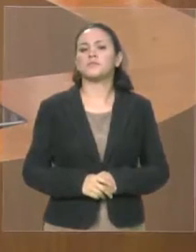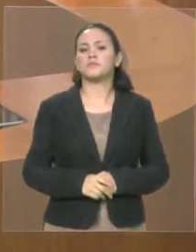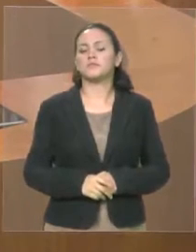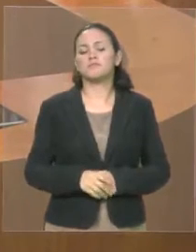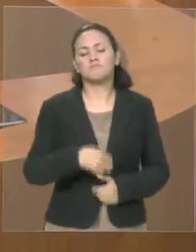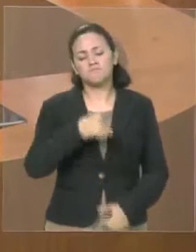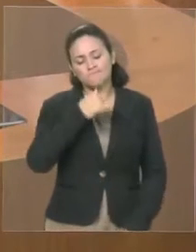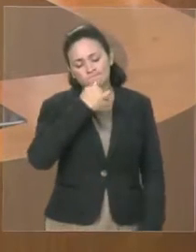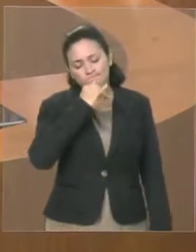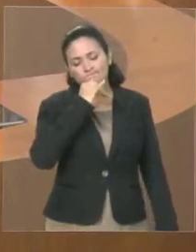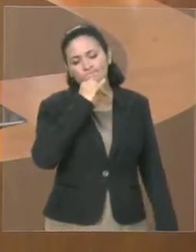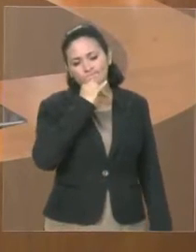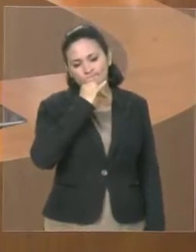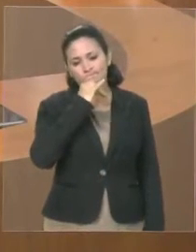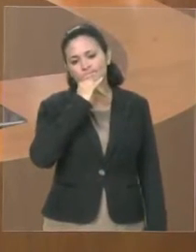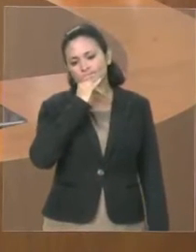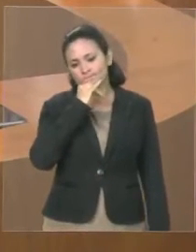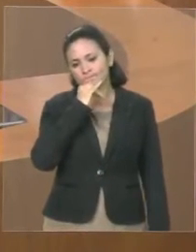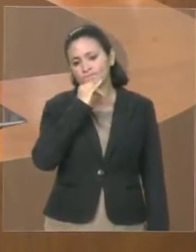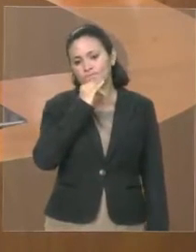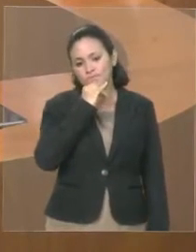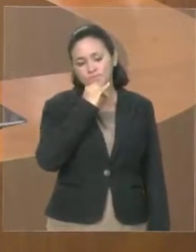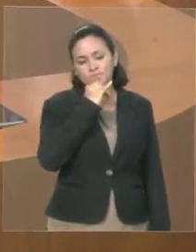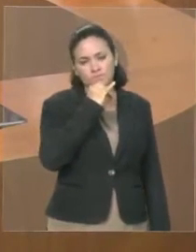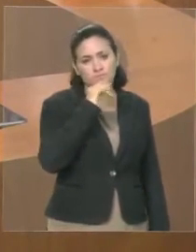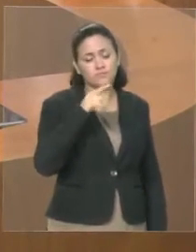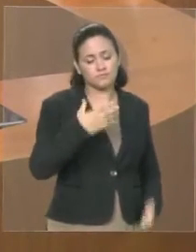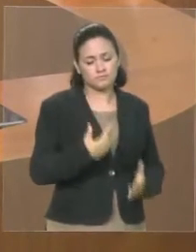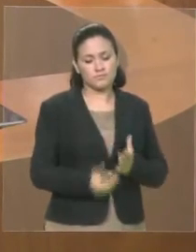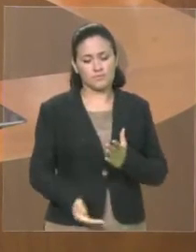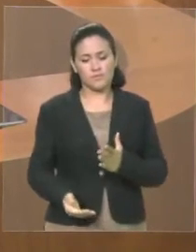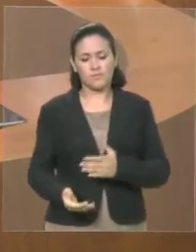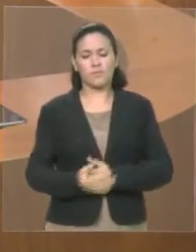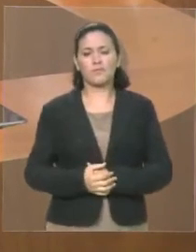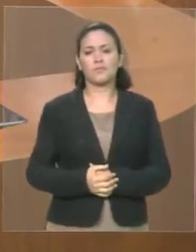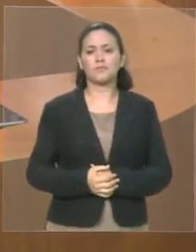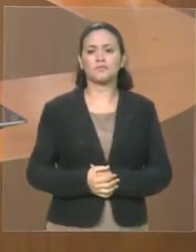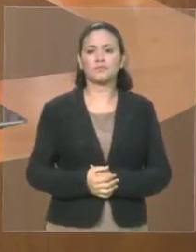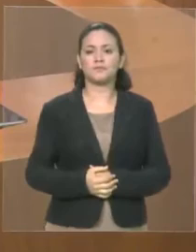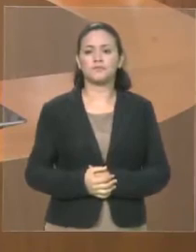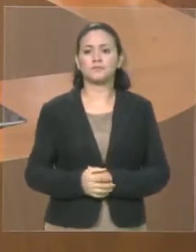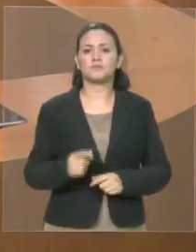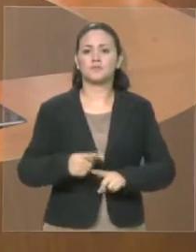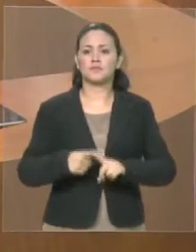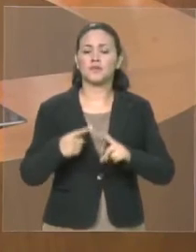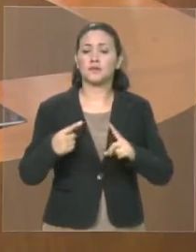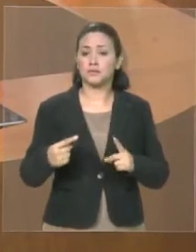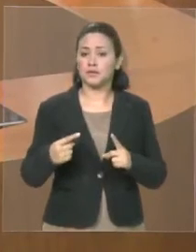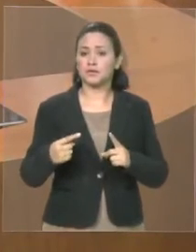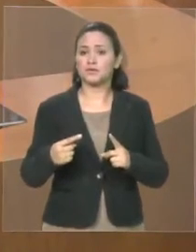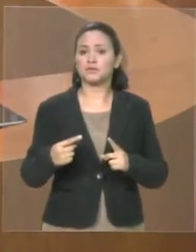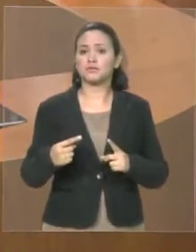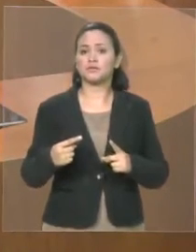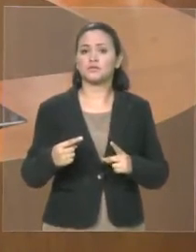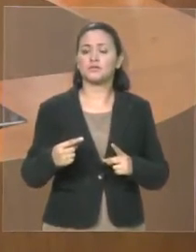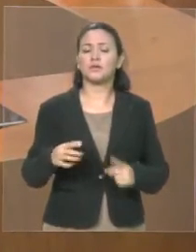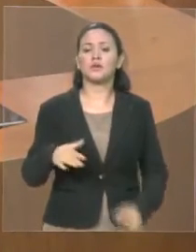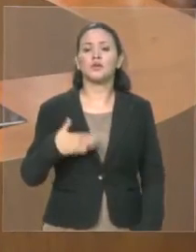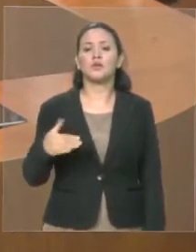triste com o rebaixamento, mas quando na torcida se